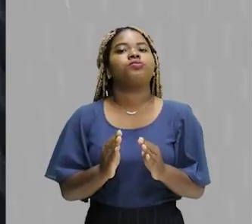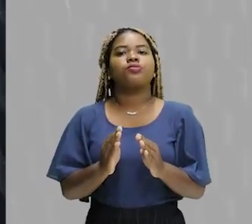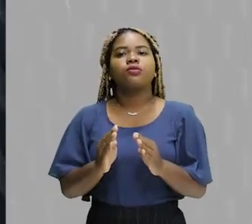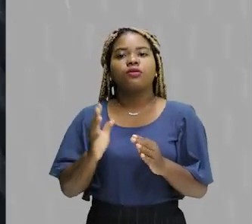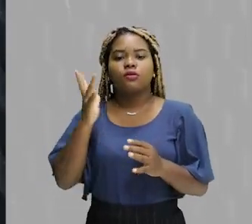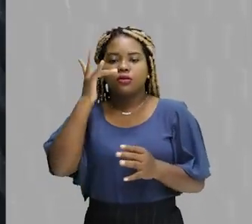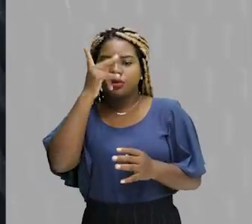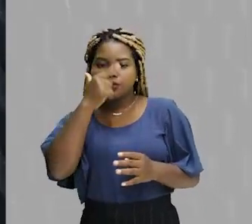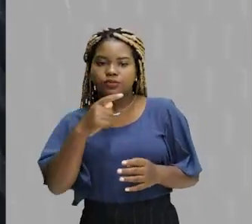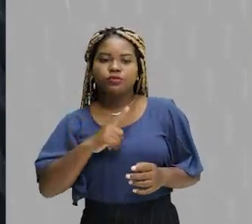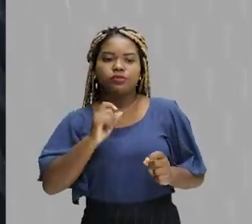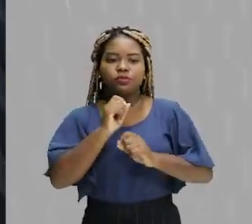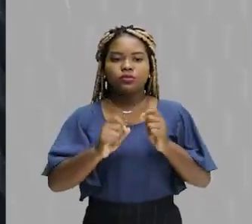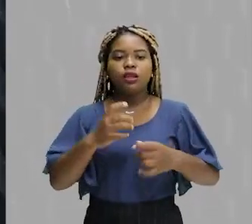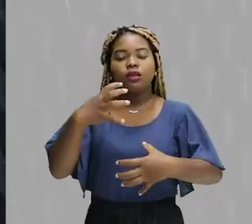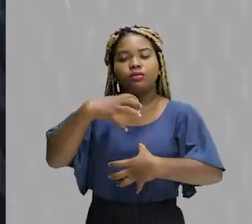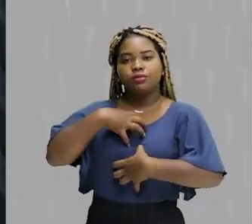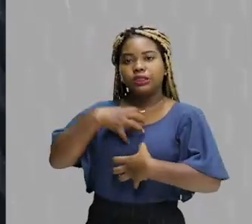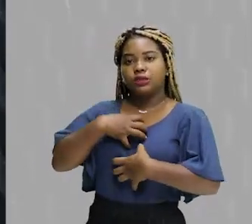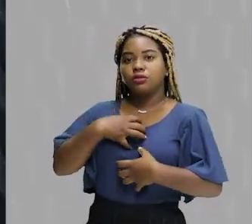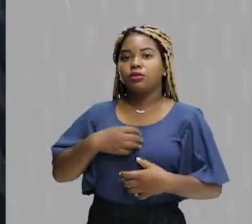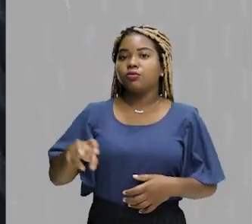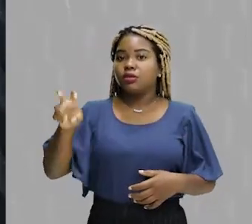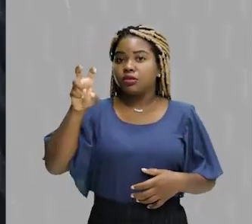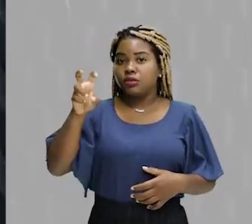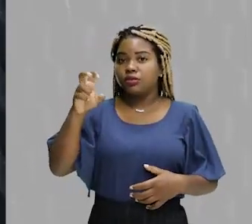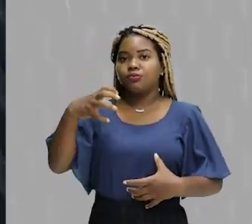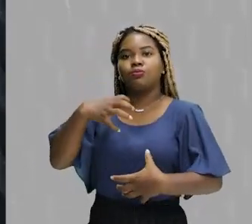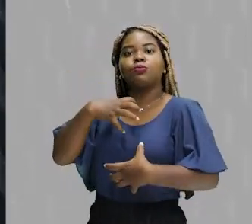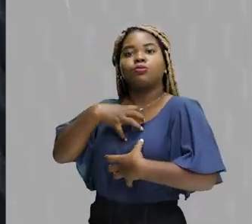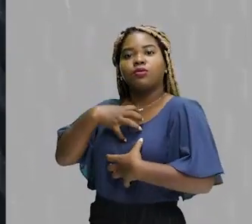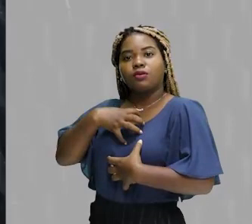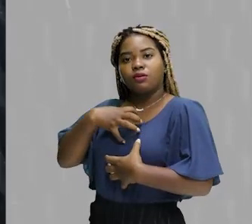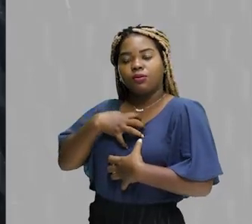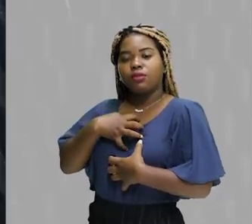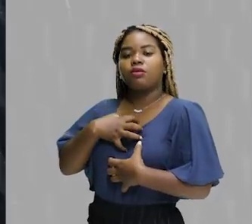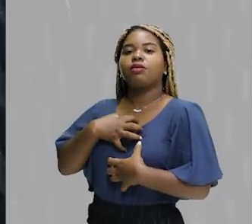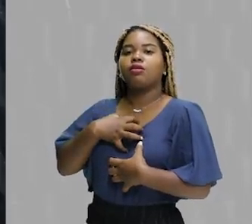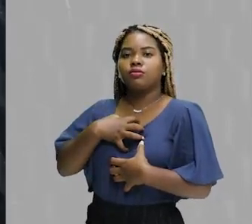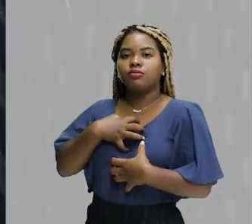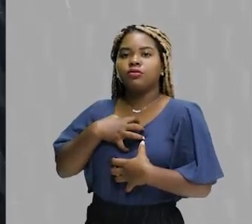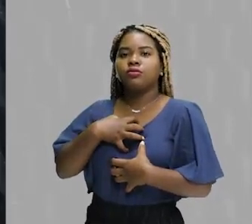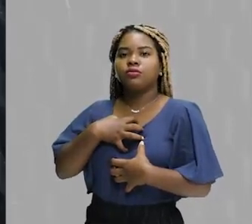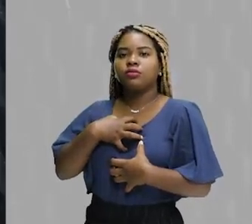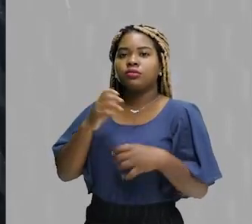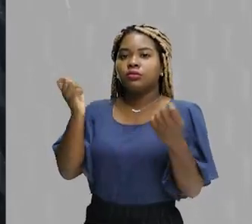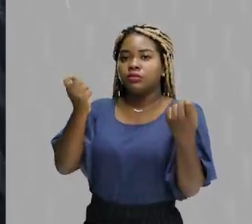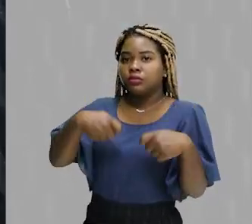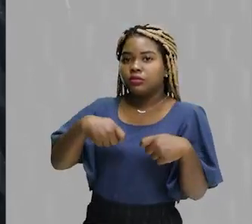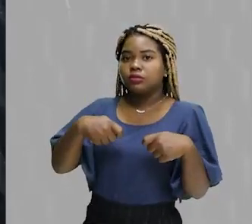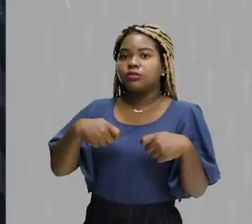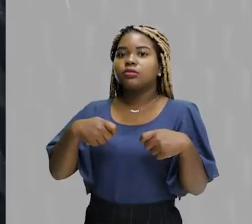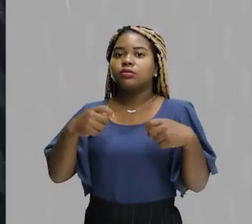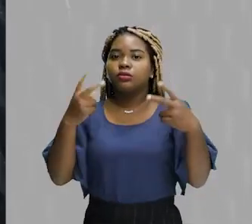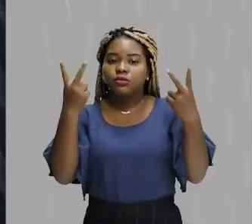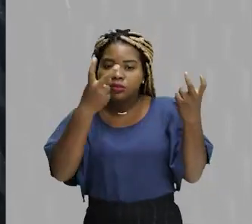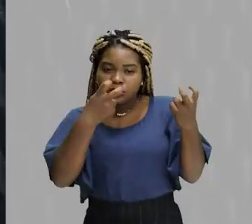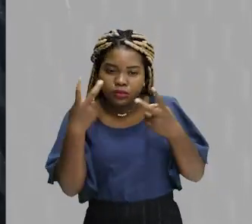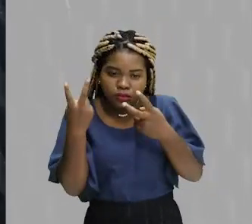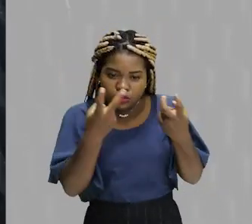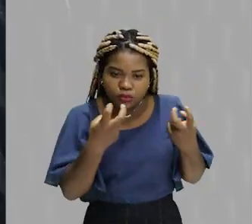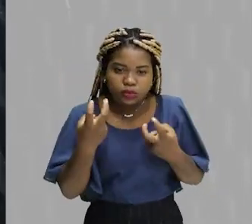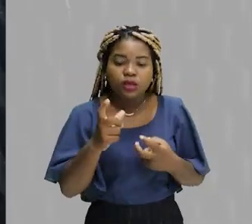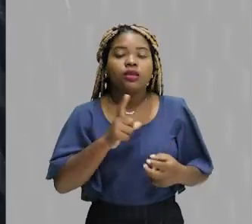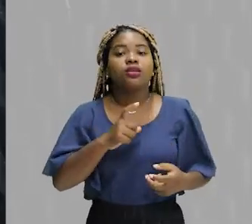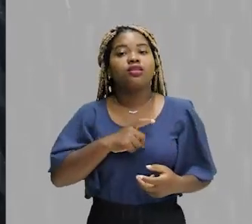Quando nós estamos falando dos cinco sentidos, da nossa sensibilidade, da nossa forma de perceber, aí entra a palavra que Kant, grande